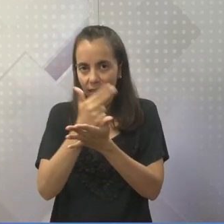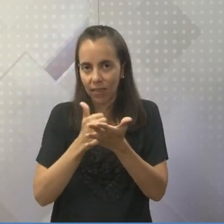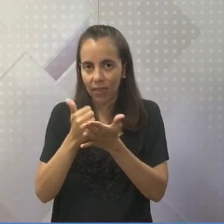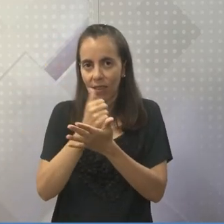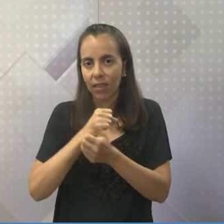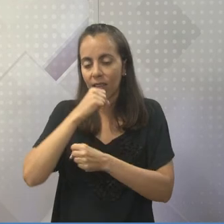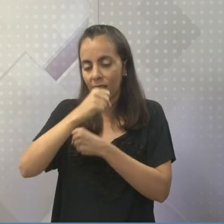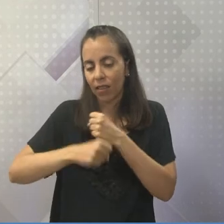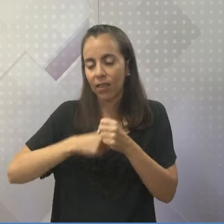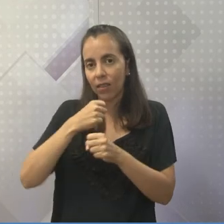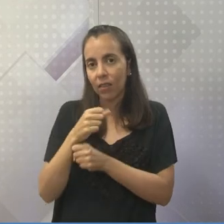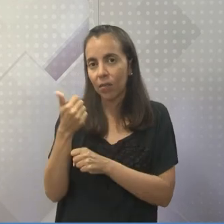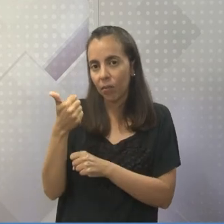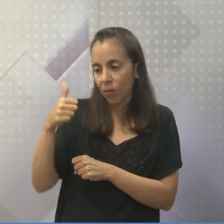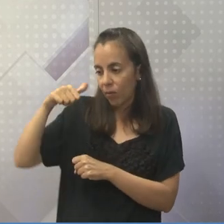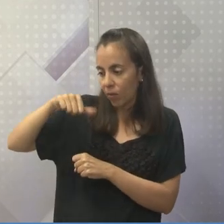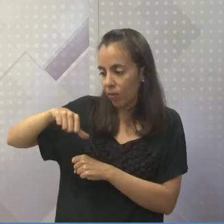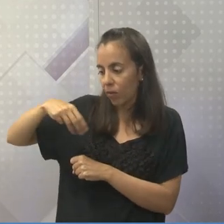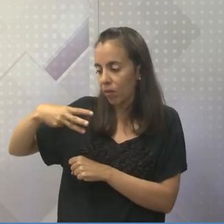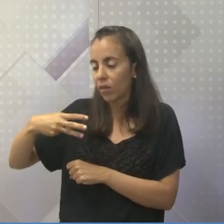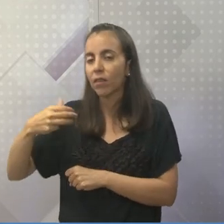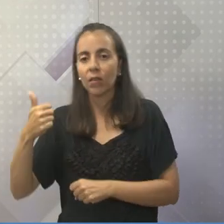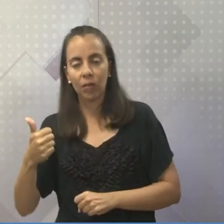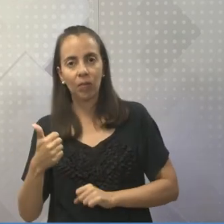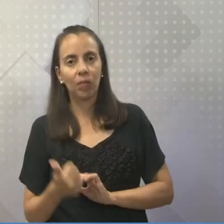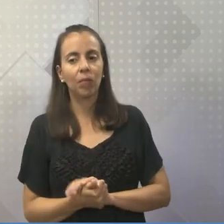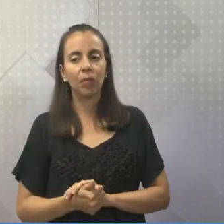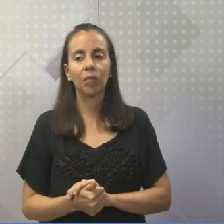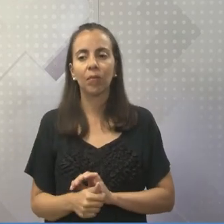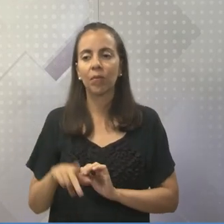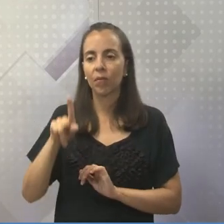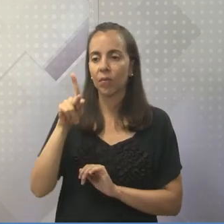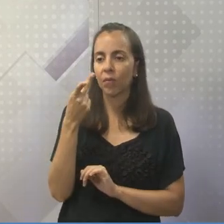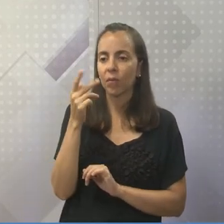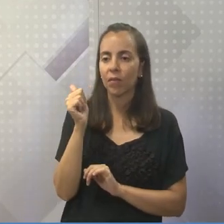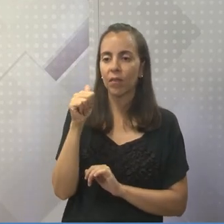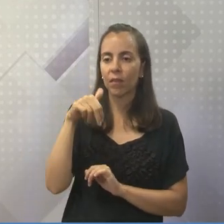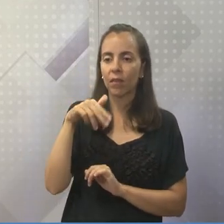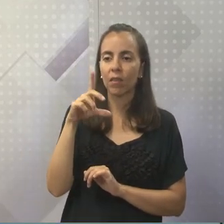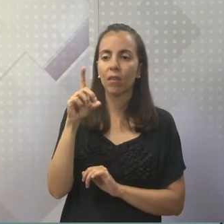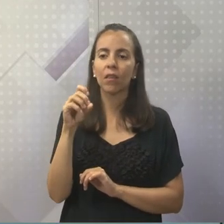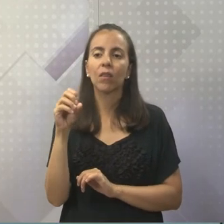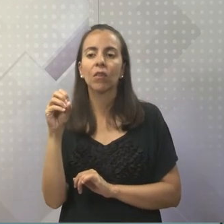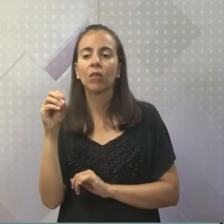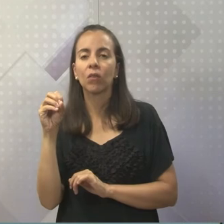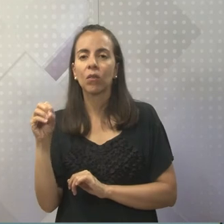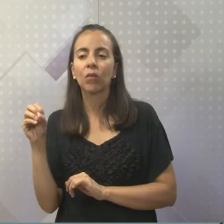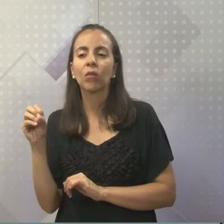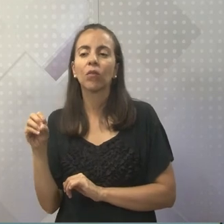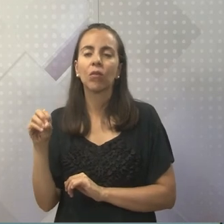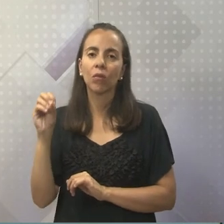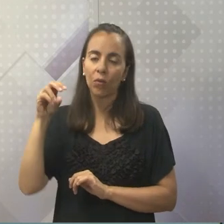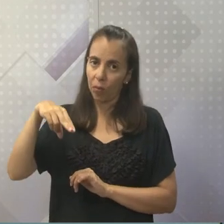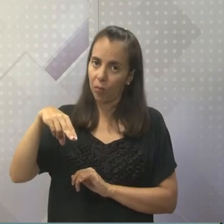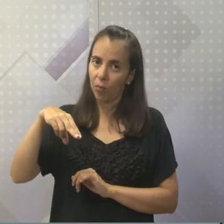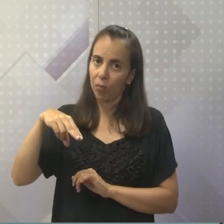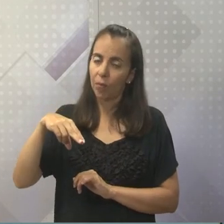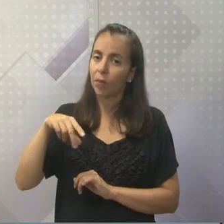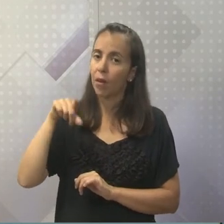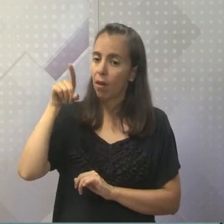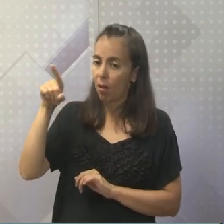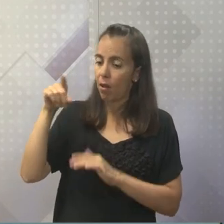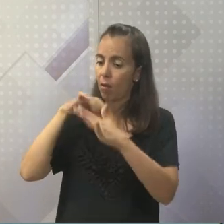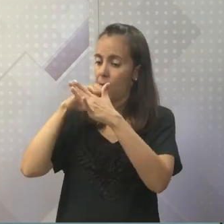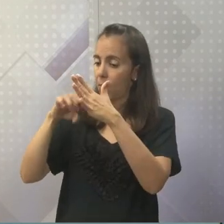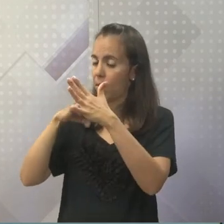1931. Também vou falar o primeiro nome. Randon. Ou seja, ele foi contratado de uma empresa